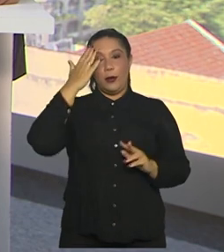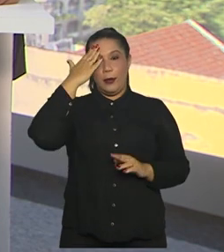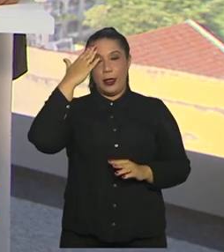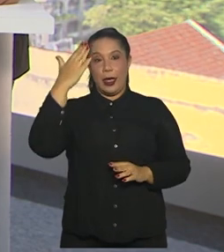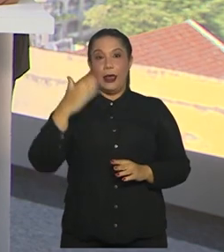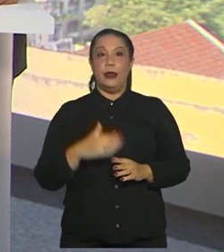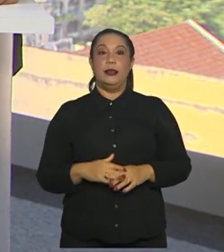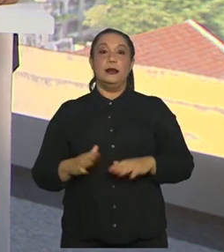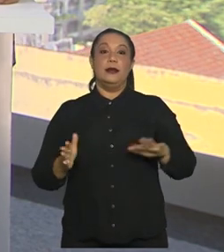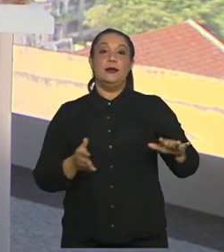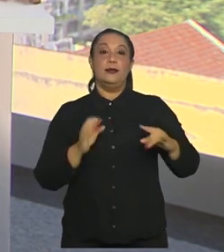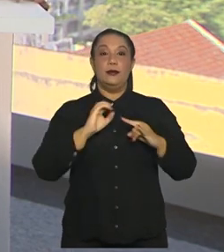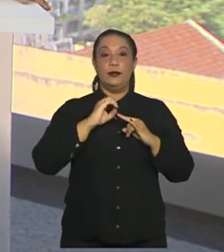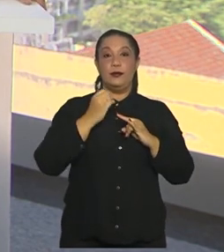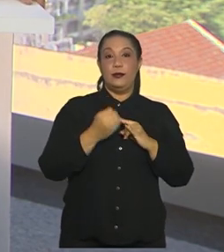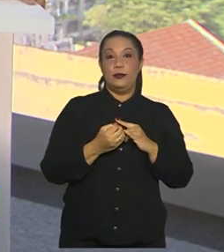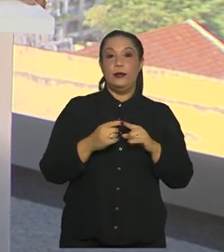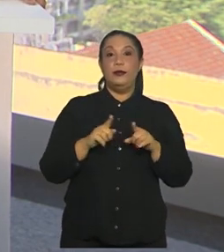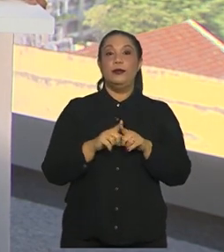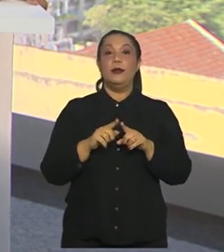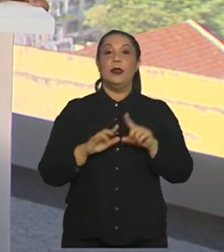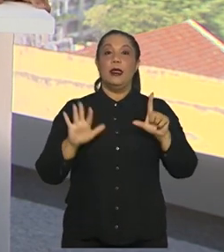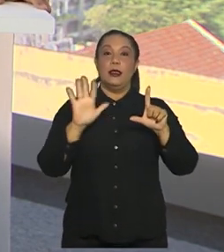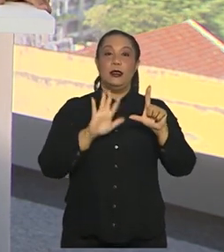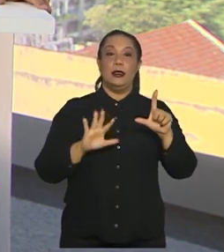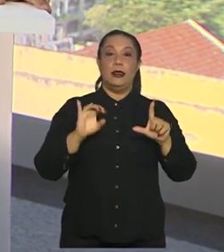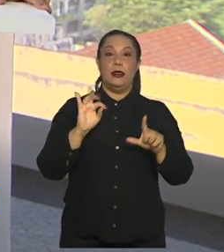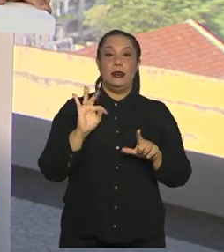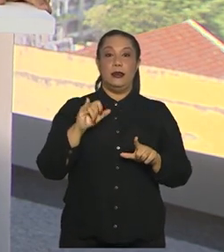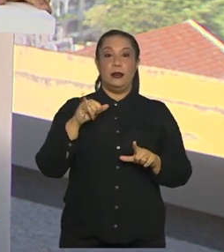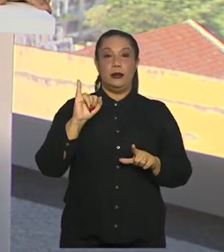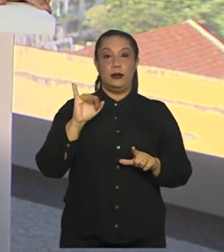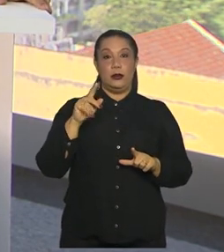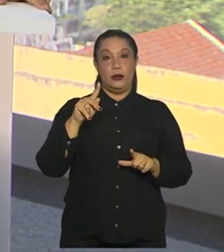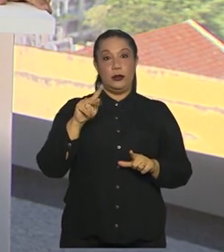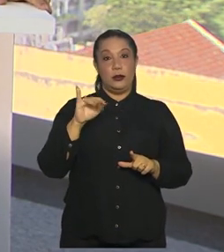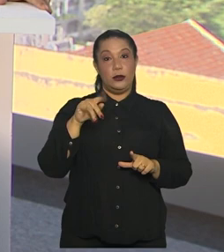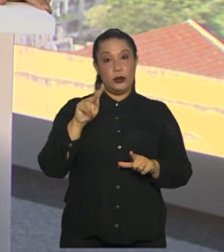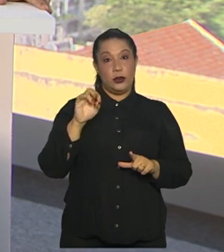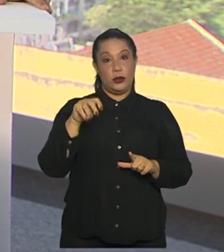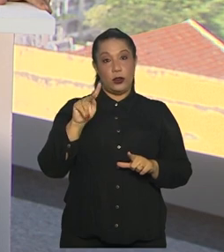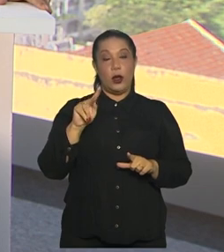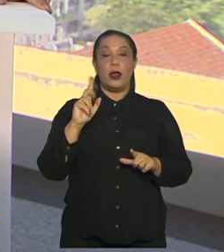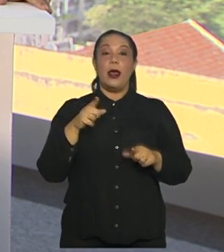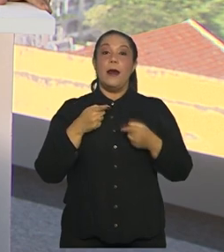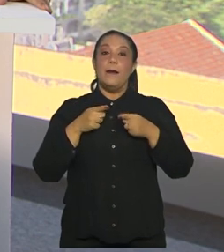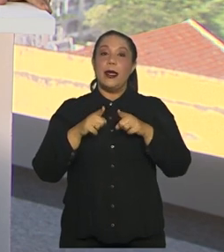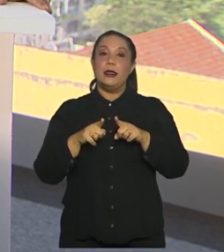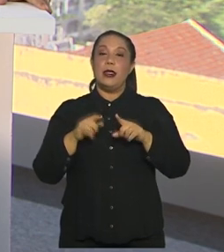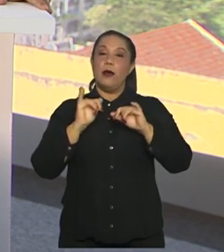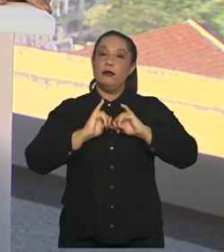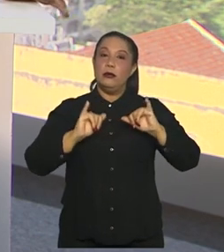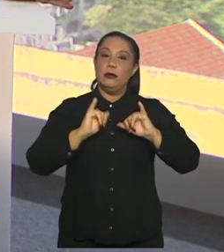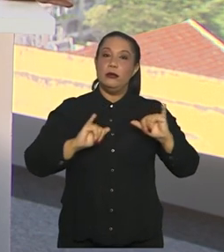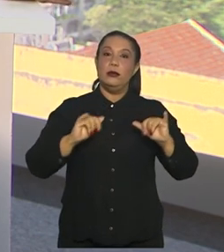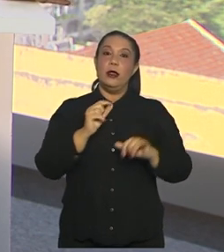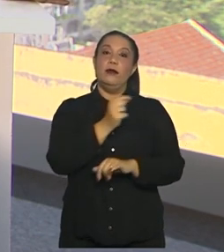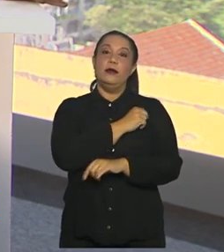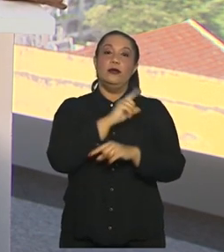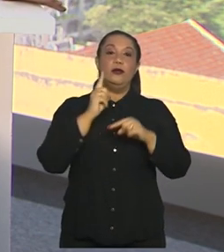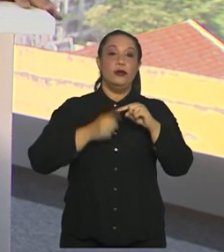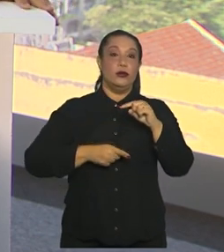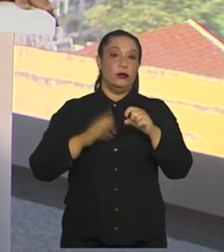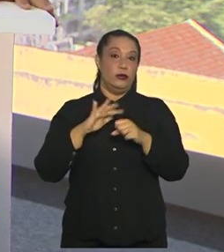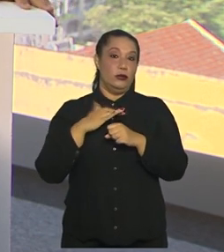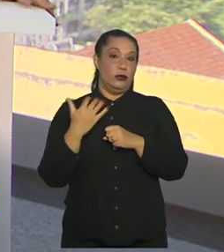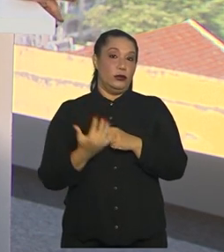A Fundação Oswaldo Cruz e a plataforma digital TikTok firmaram uma parceria para manter a população bem informada sobre as vacinas contra a Covid